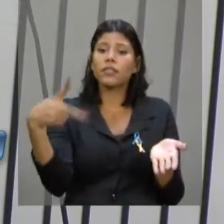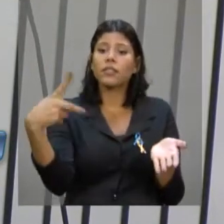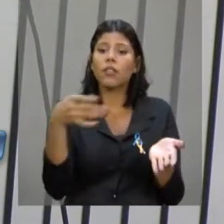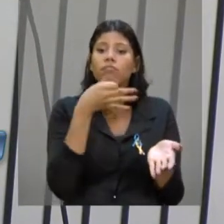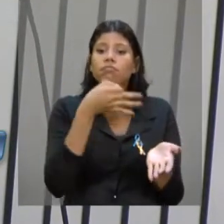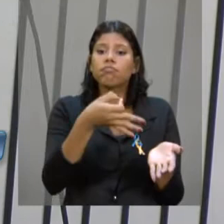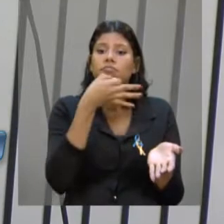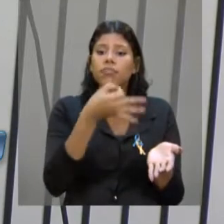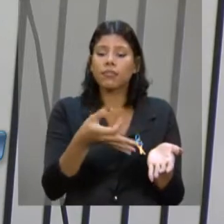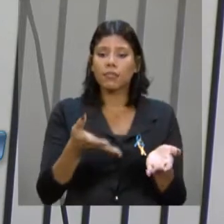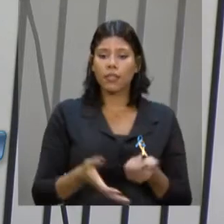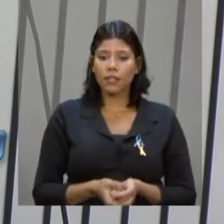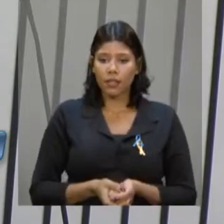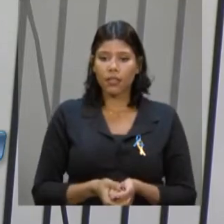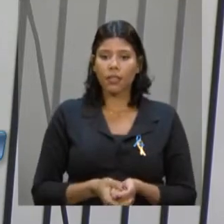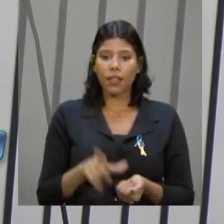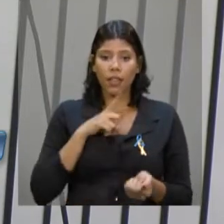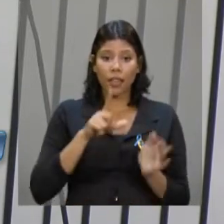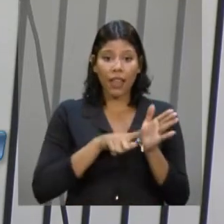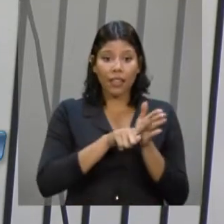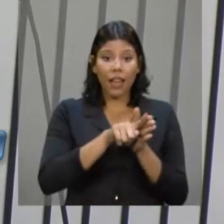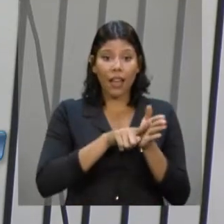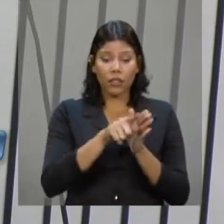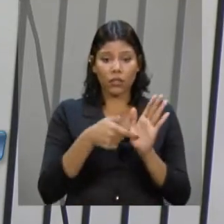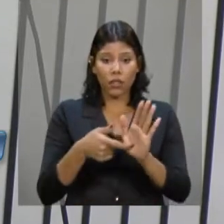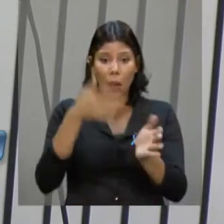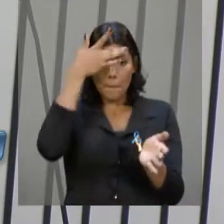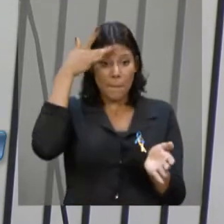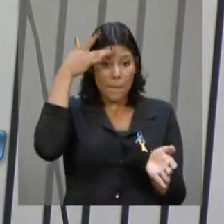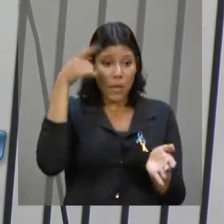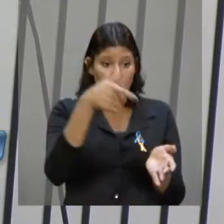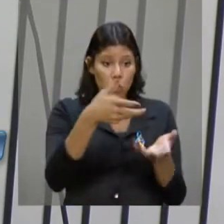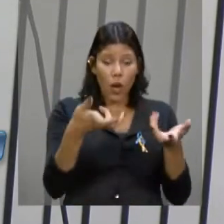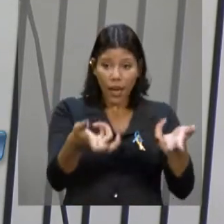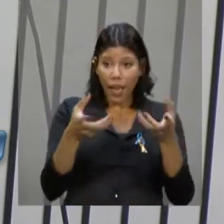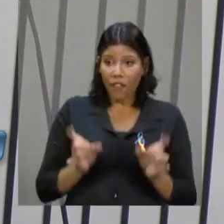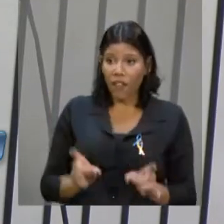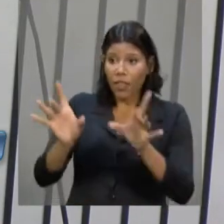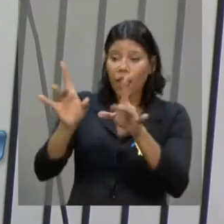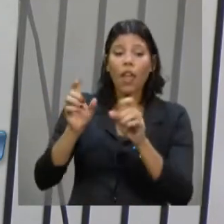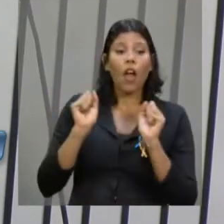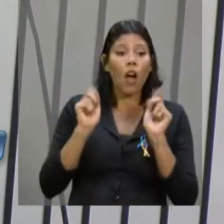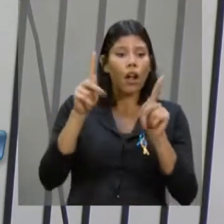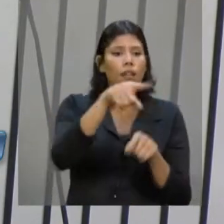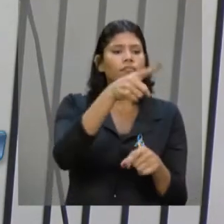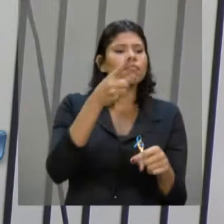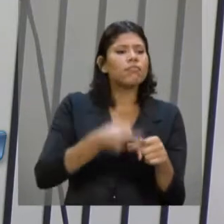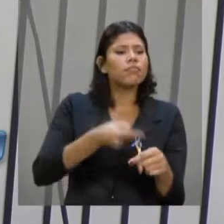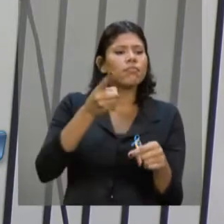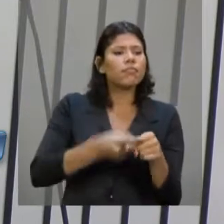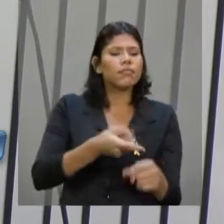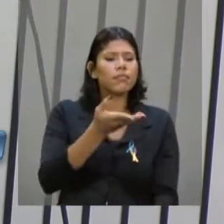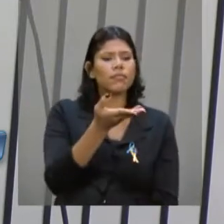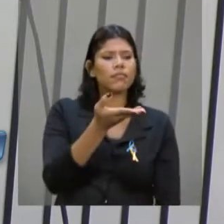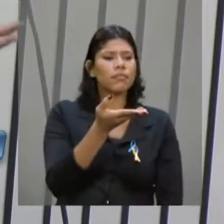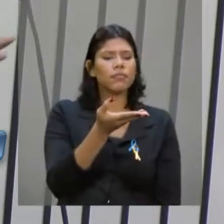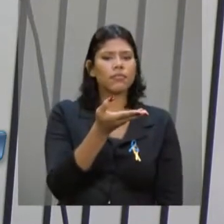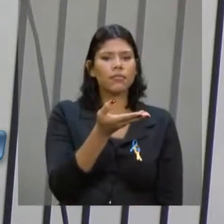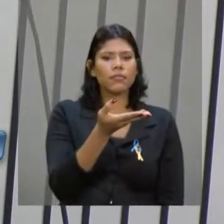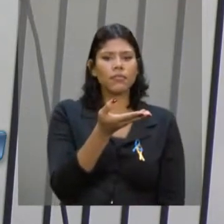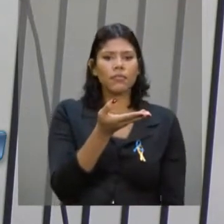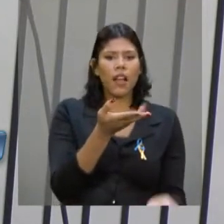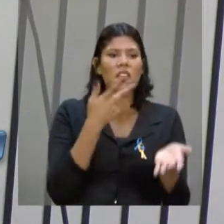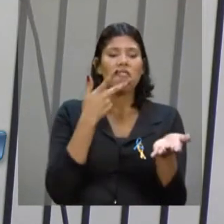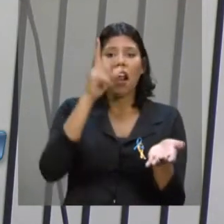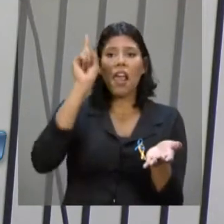sugestões e posições. Eu quero saber de quem é a favor, por que é, porque é um discurso assim, não, é porque é um cabide de emprego. Aí não diz quantos funcionários